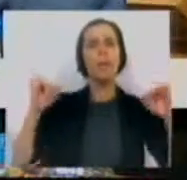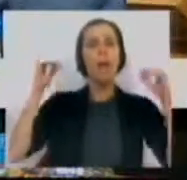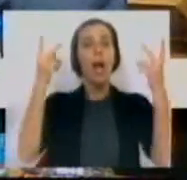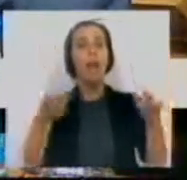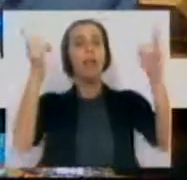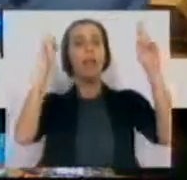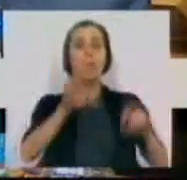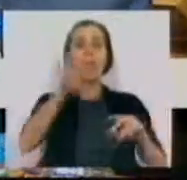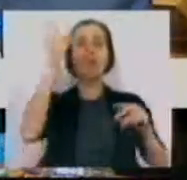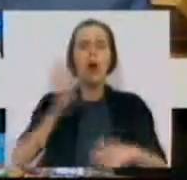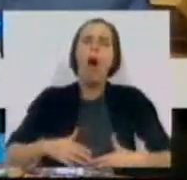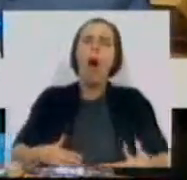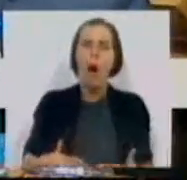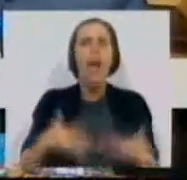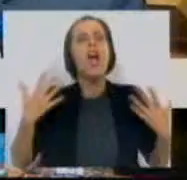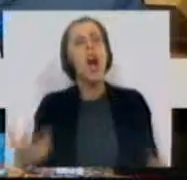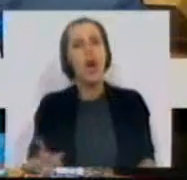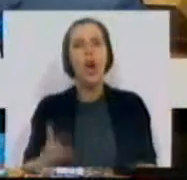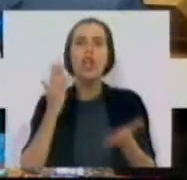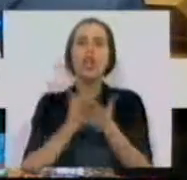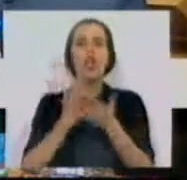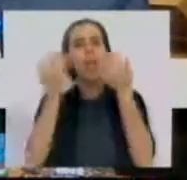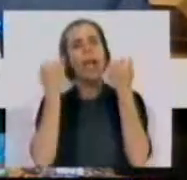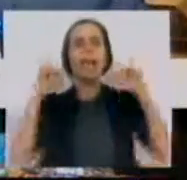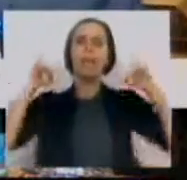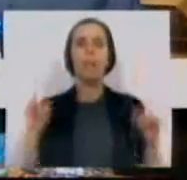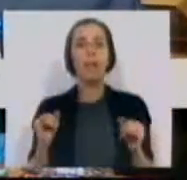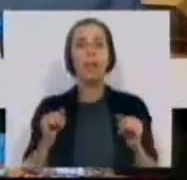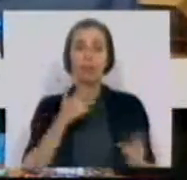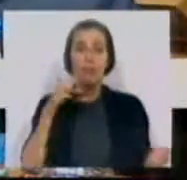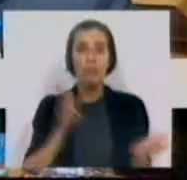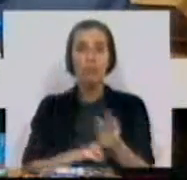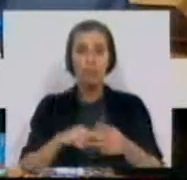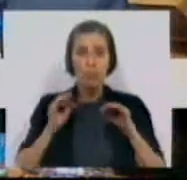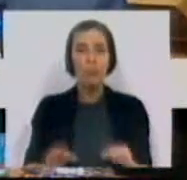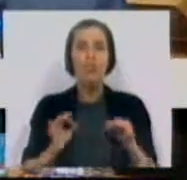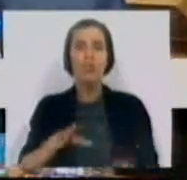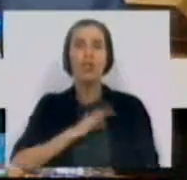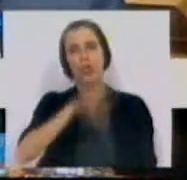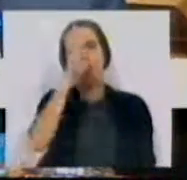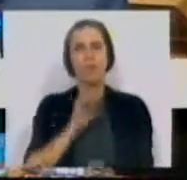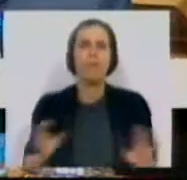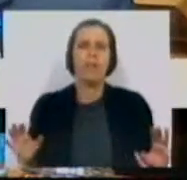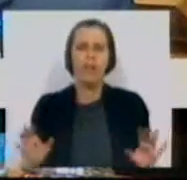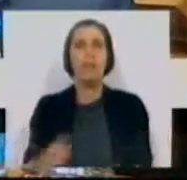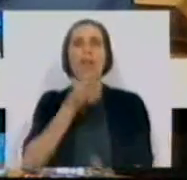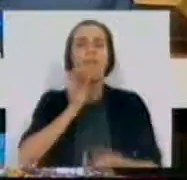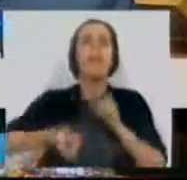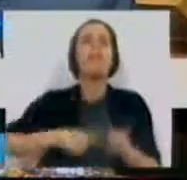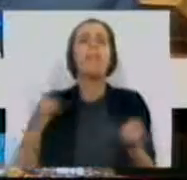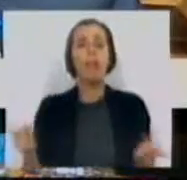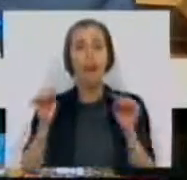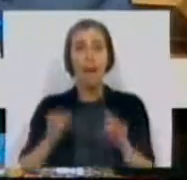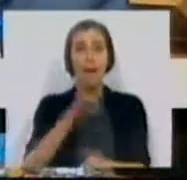em liberdade de escolha e até falam agora em escolas independentes. Quando do que se trata, Sr. Ministro, do que se trata